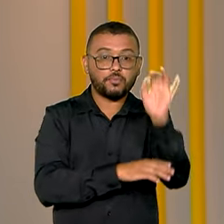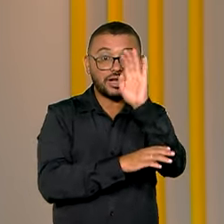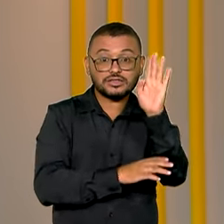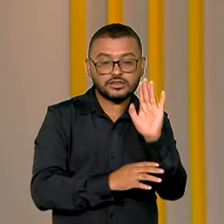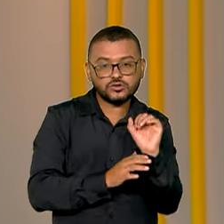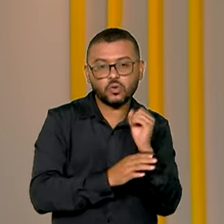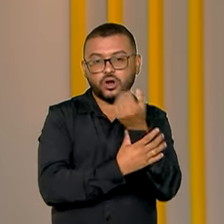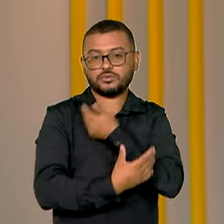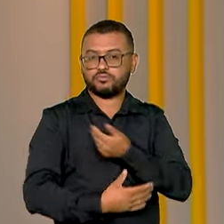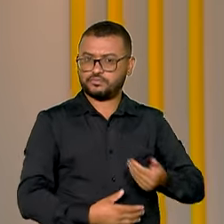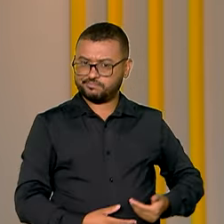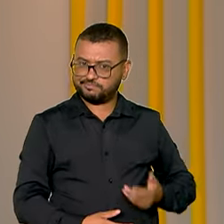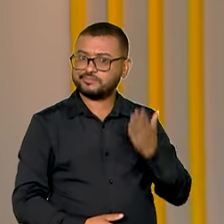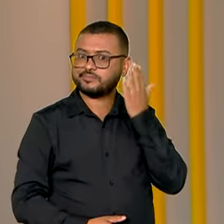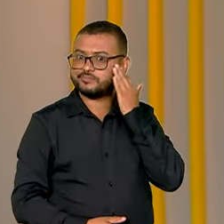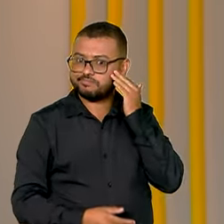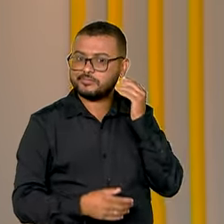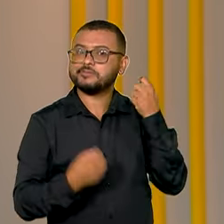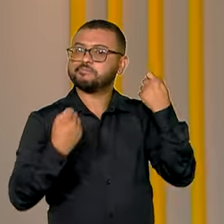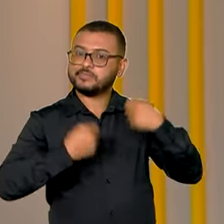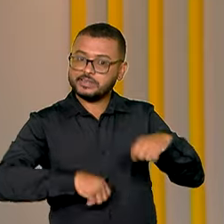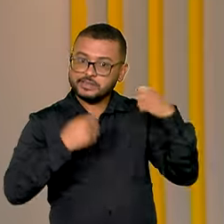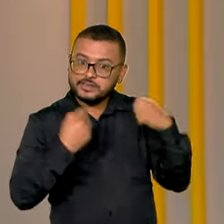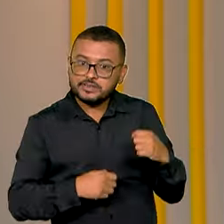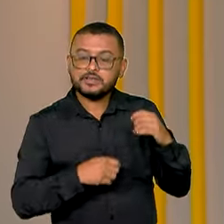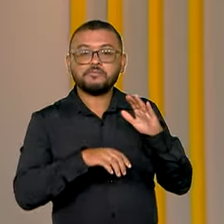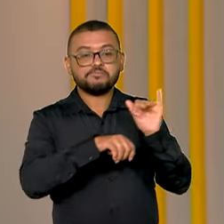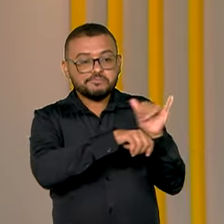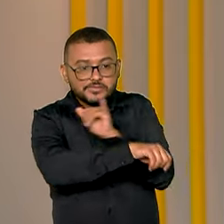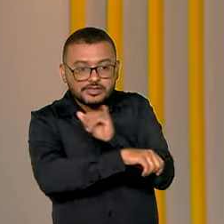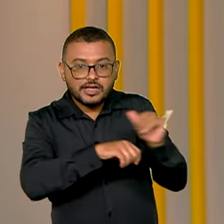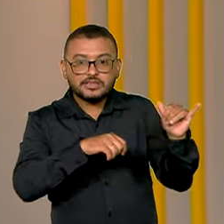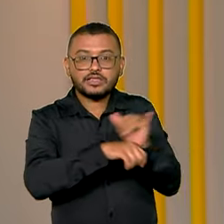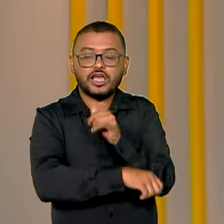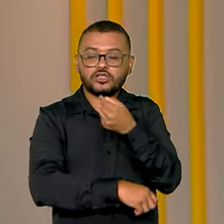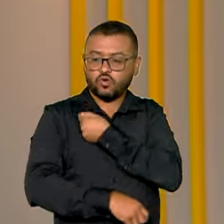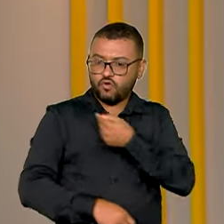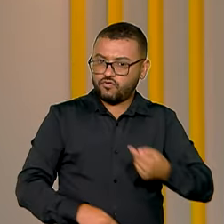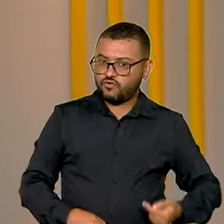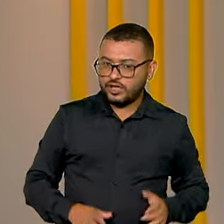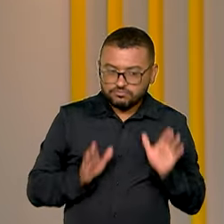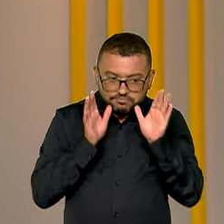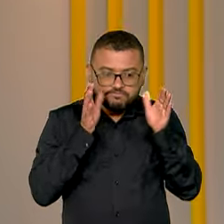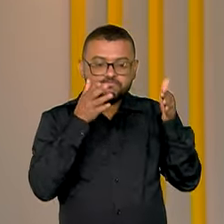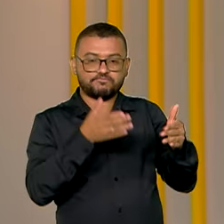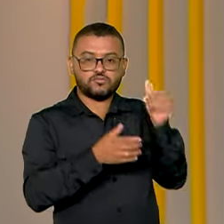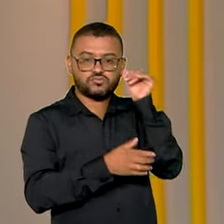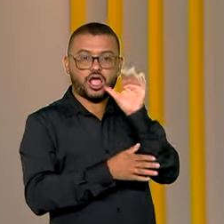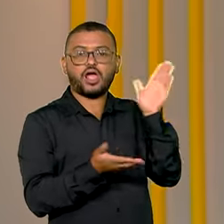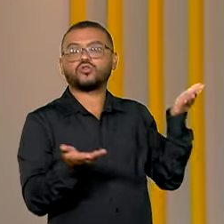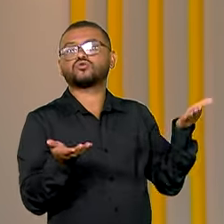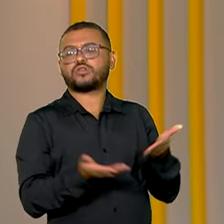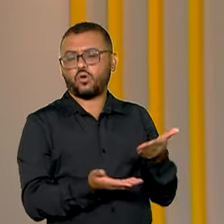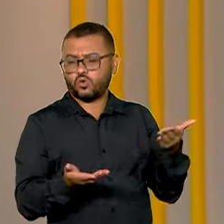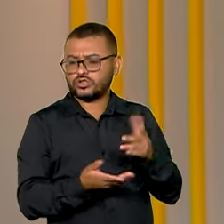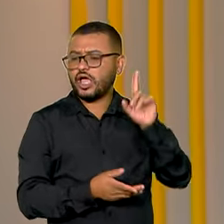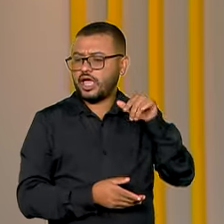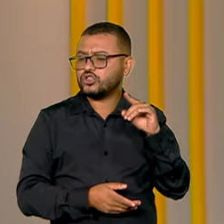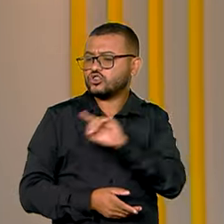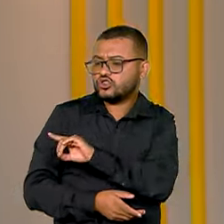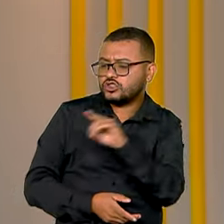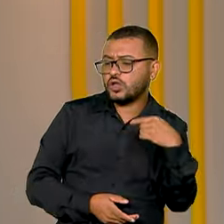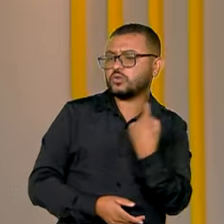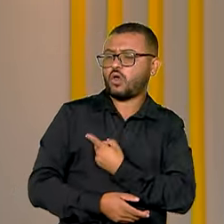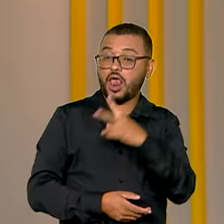Pública. Então, daí vem a necessidade de mais ações em prol da mulher. E hoje é mais um dia